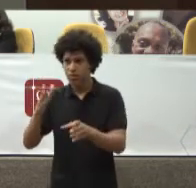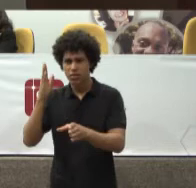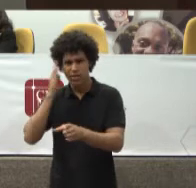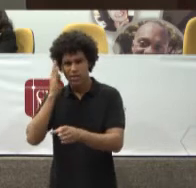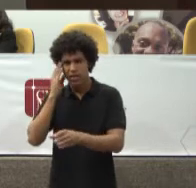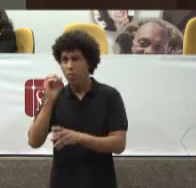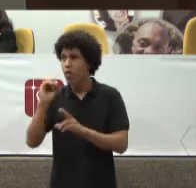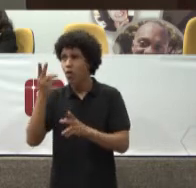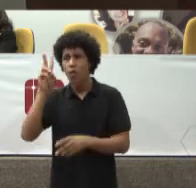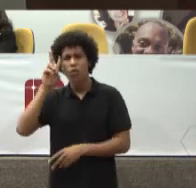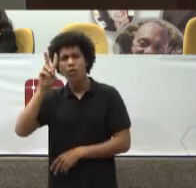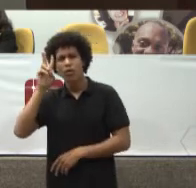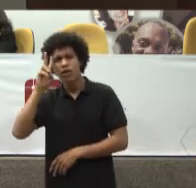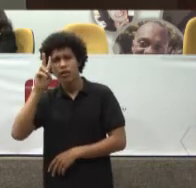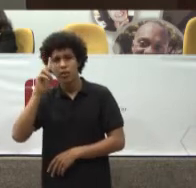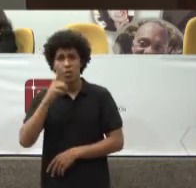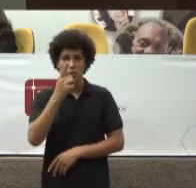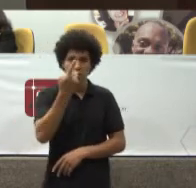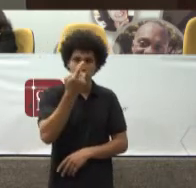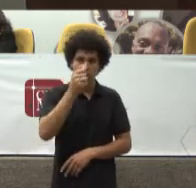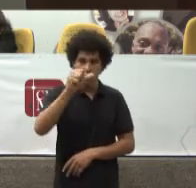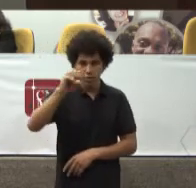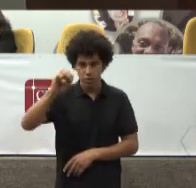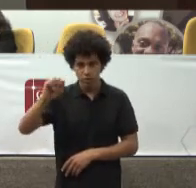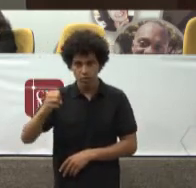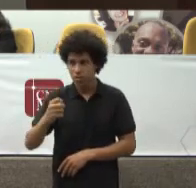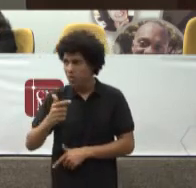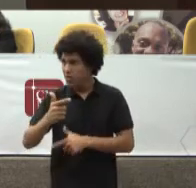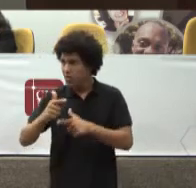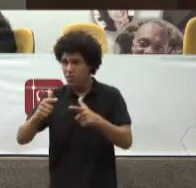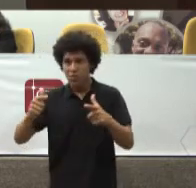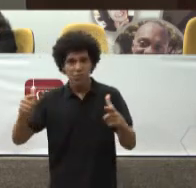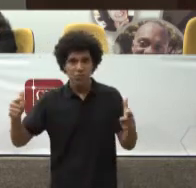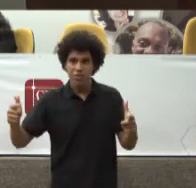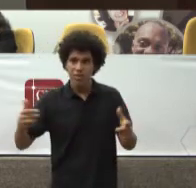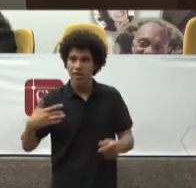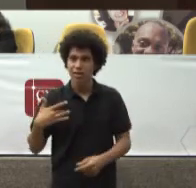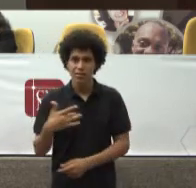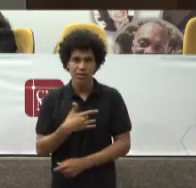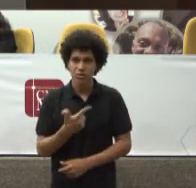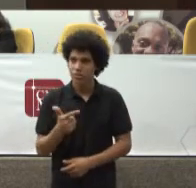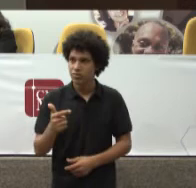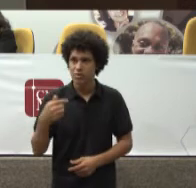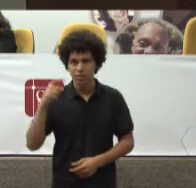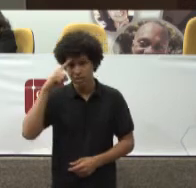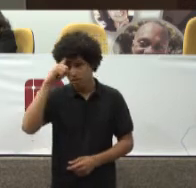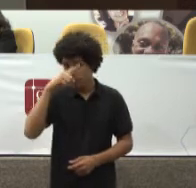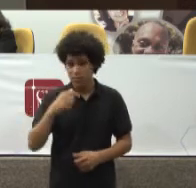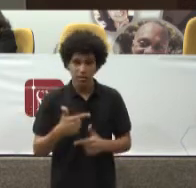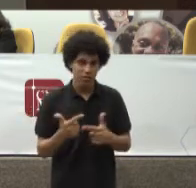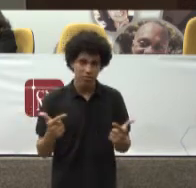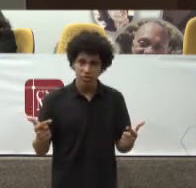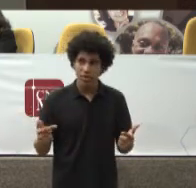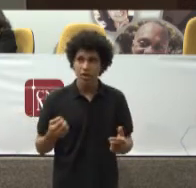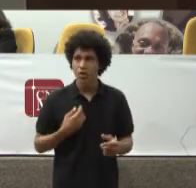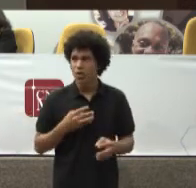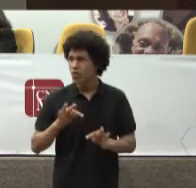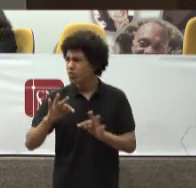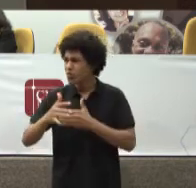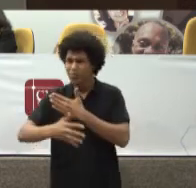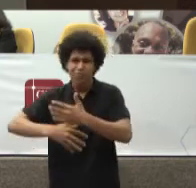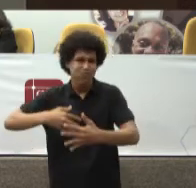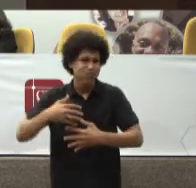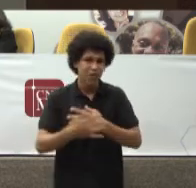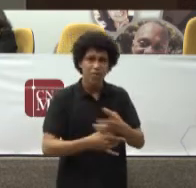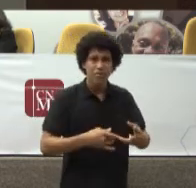Nós não tínhamos Sequer um sistema De saúde Nós tínhamos Uma prestação Completamente Fracionada Desorganizada Que atendia Não